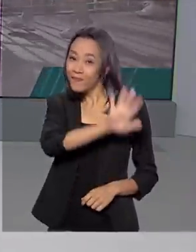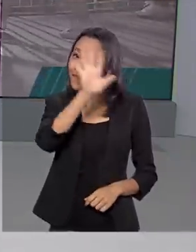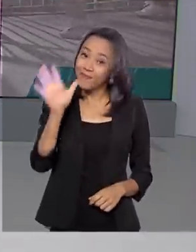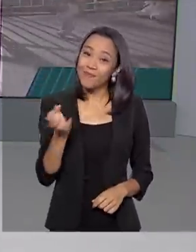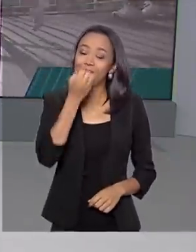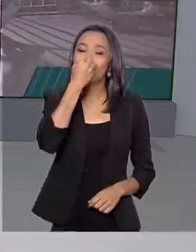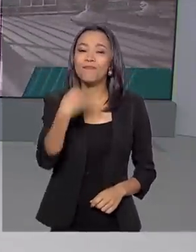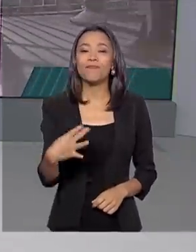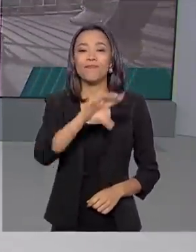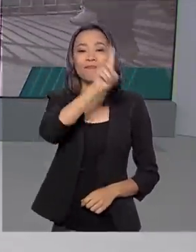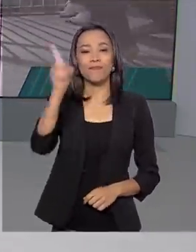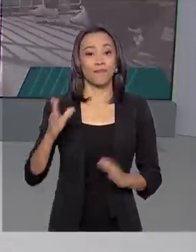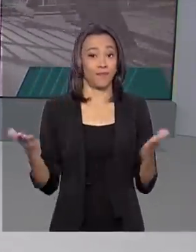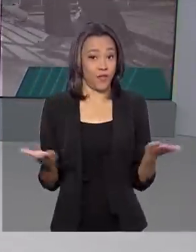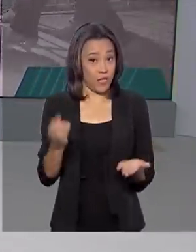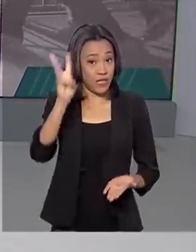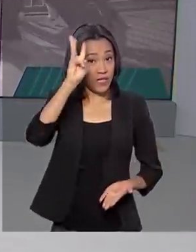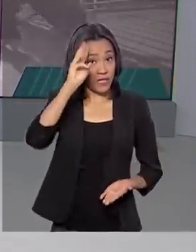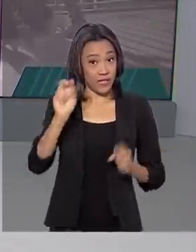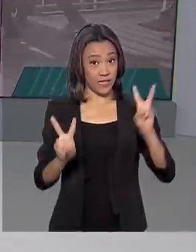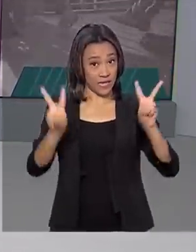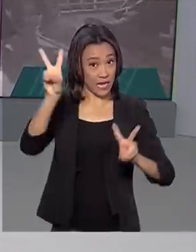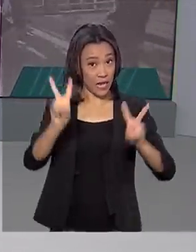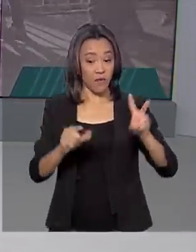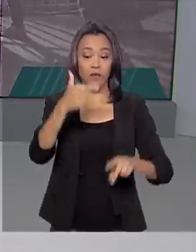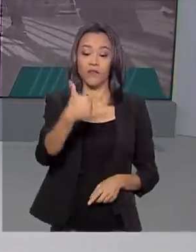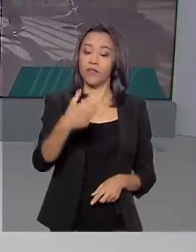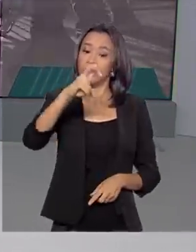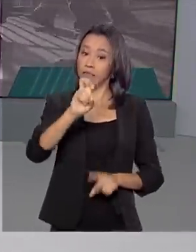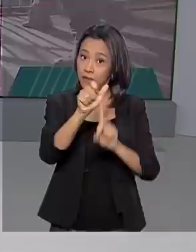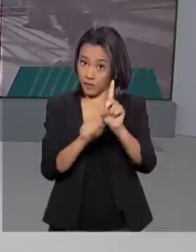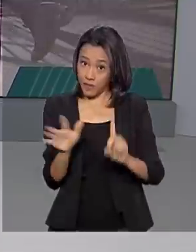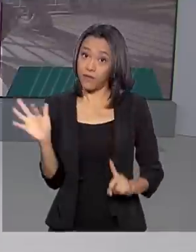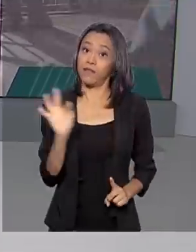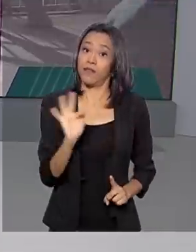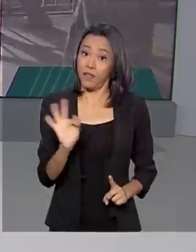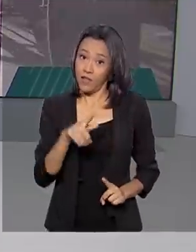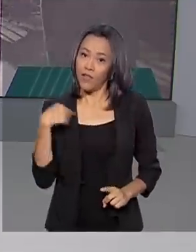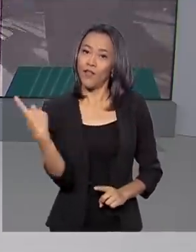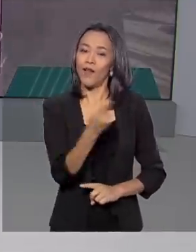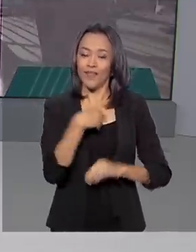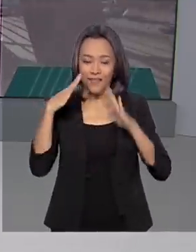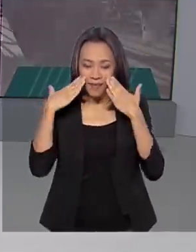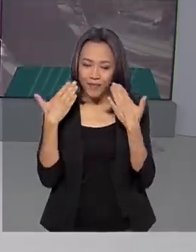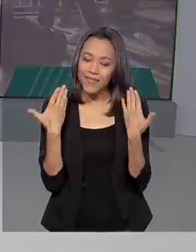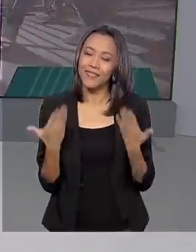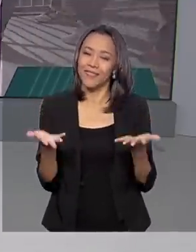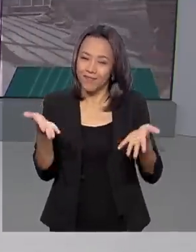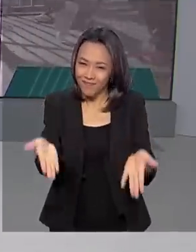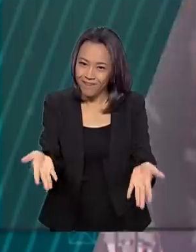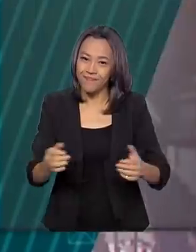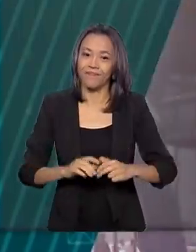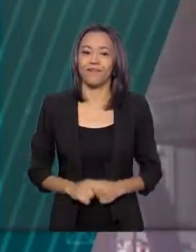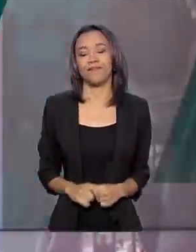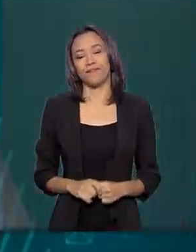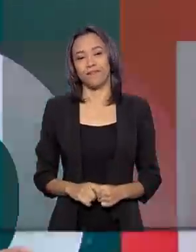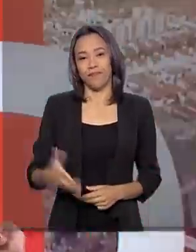Olá, bom dia. Hoje é terça-feira de Carnaval, 25 de fevereiro. Já estamos no ar com o Brasil em dia.